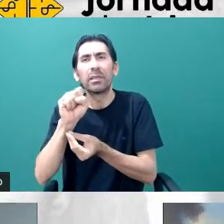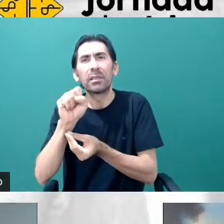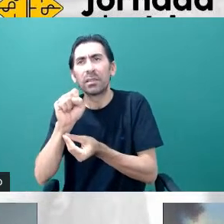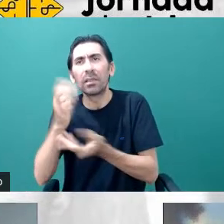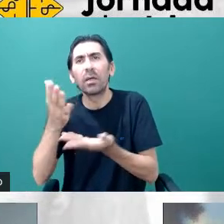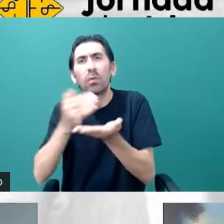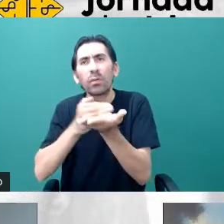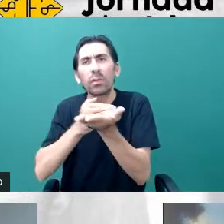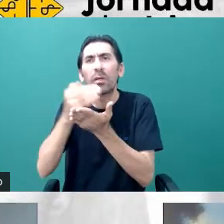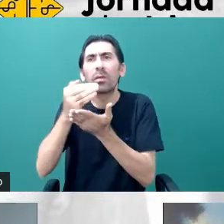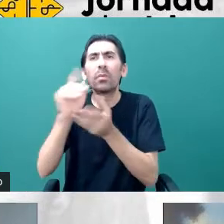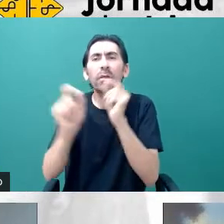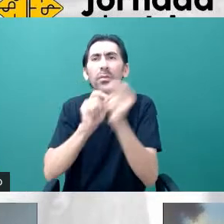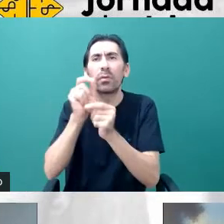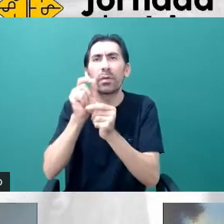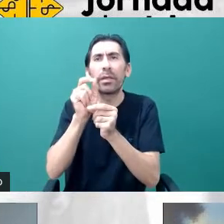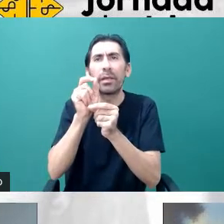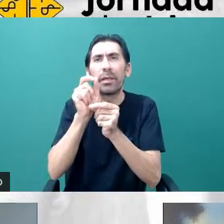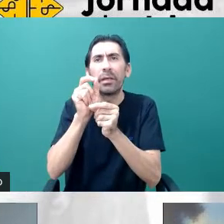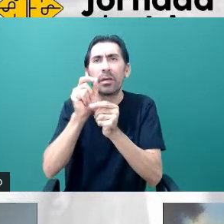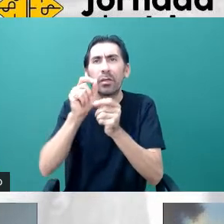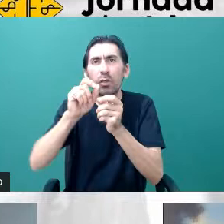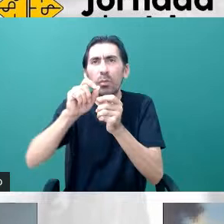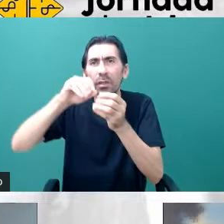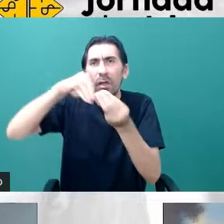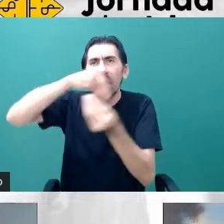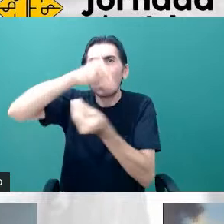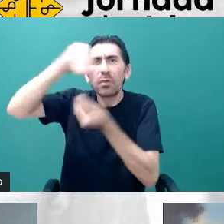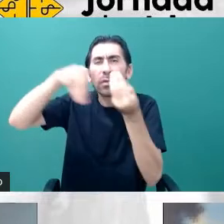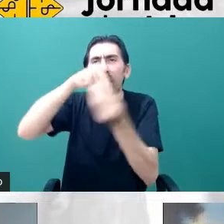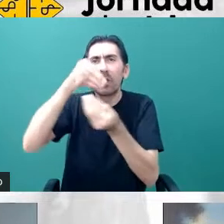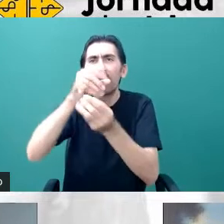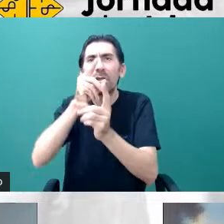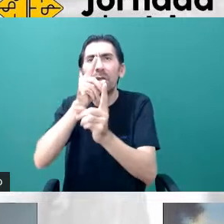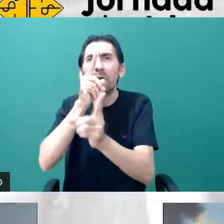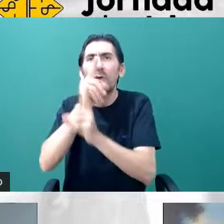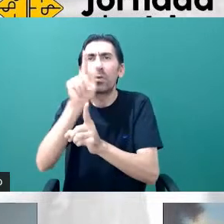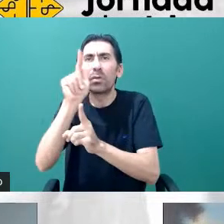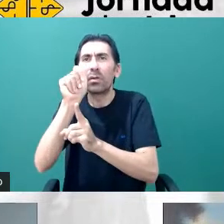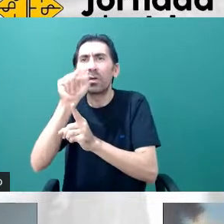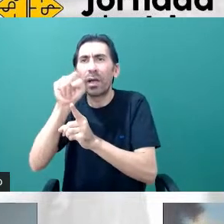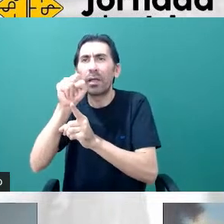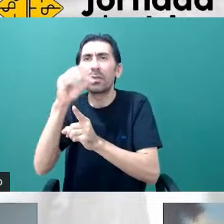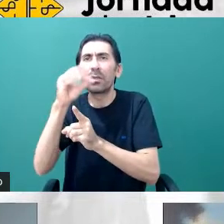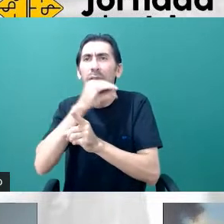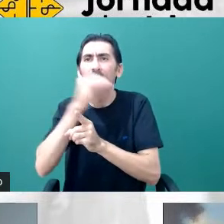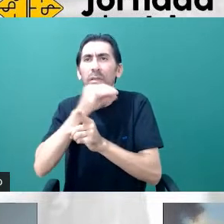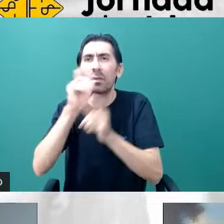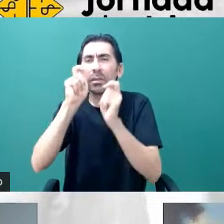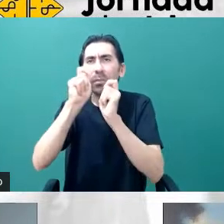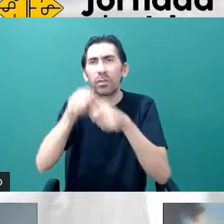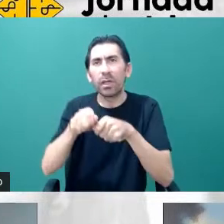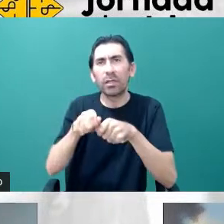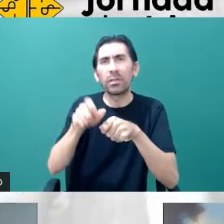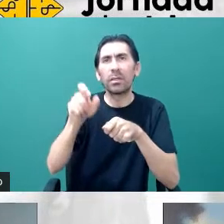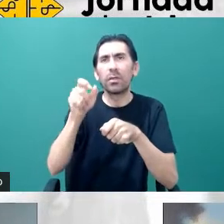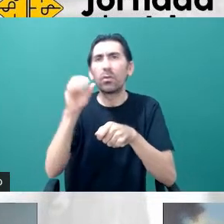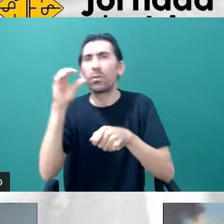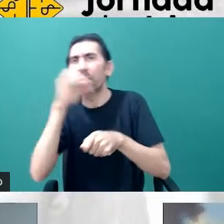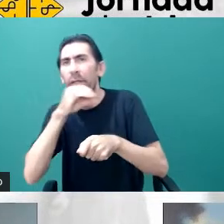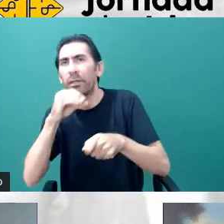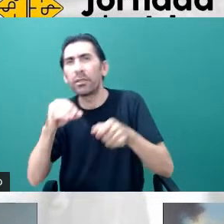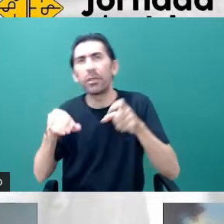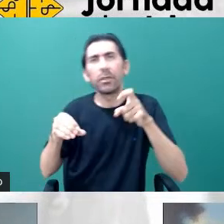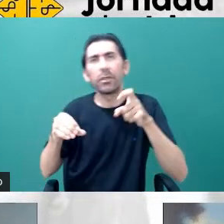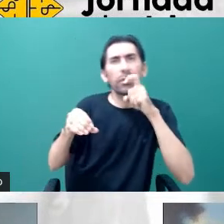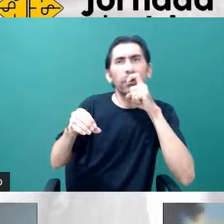ela encontra o gás quente que está ali. Esse gás quente, ele pode atuar sobre o gás frio do disco da galáxia